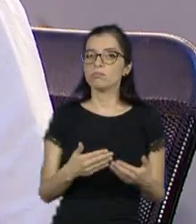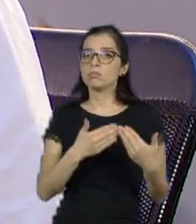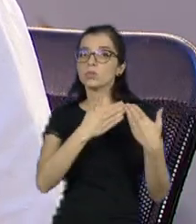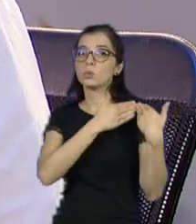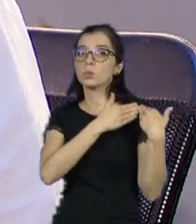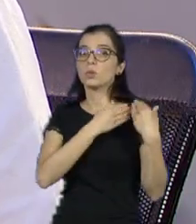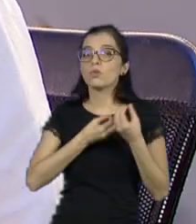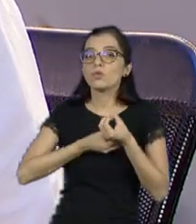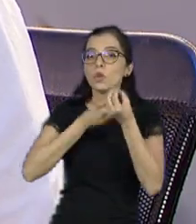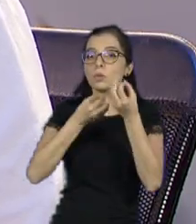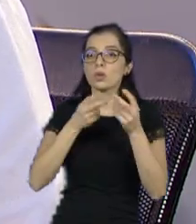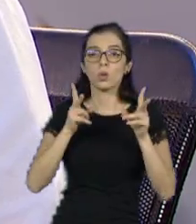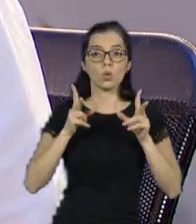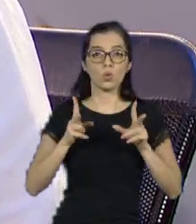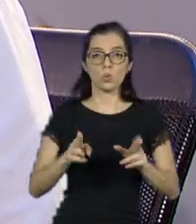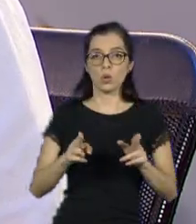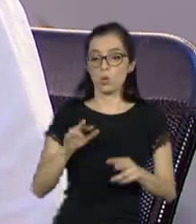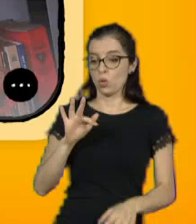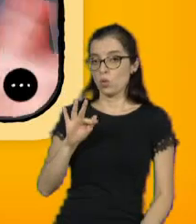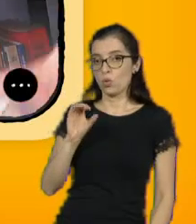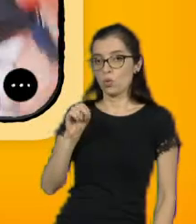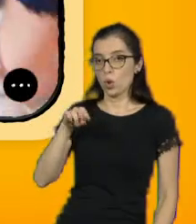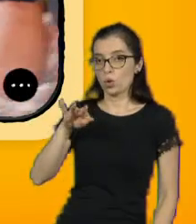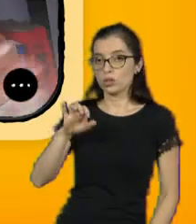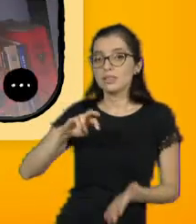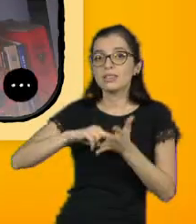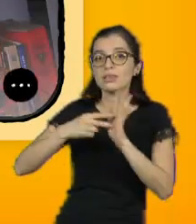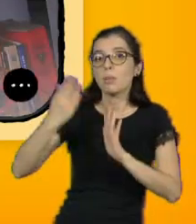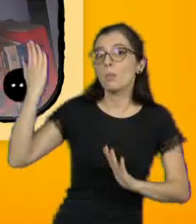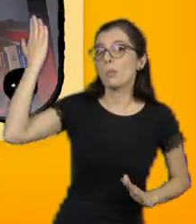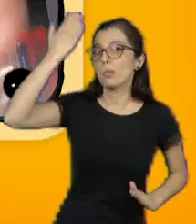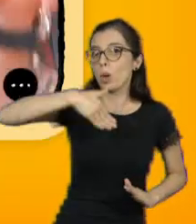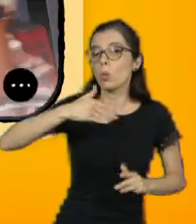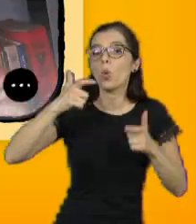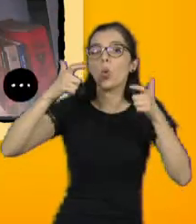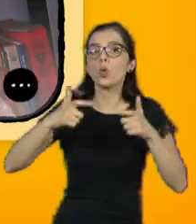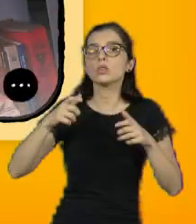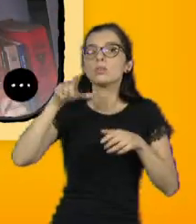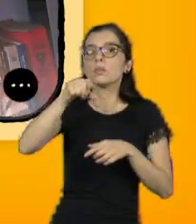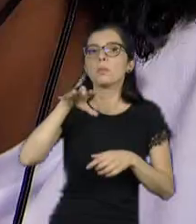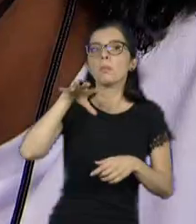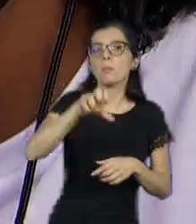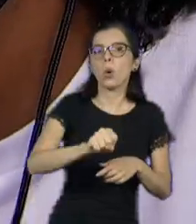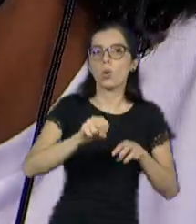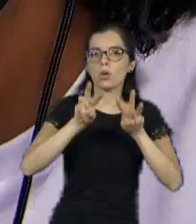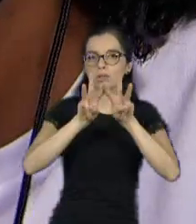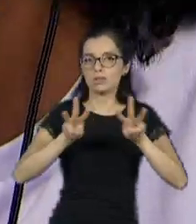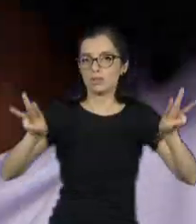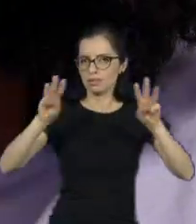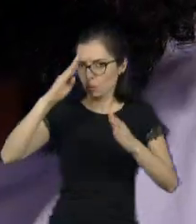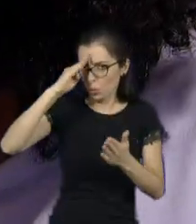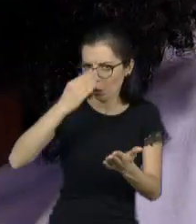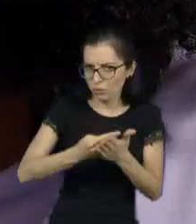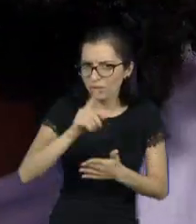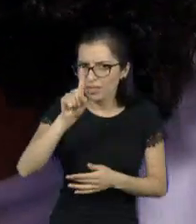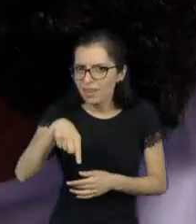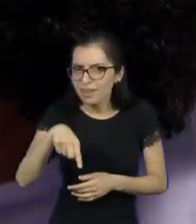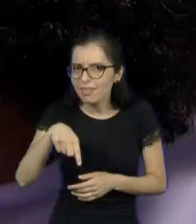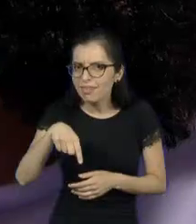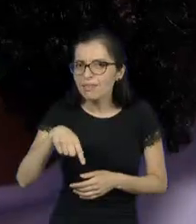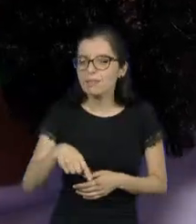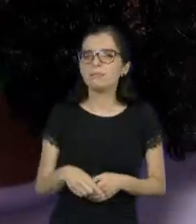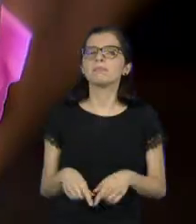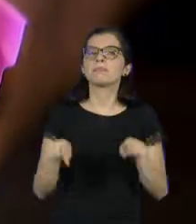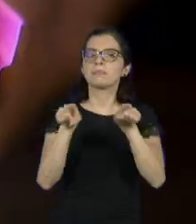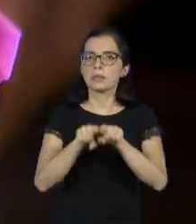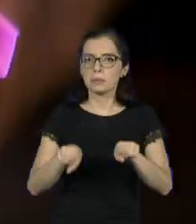falo fonte, quero dizer duas coisas diferentes. Qual é o veículo ou o site que tá divulgando aquela informação e quem te